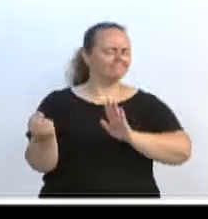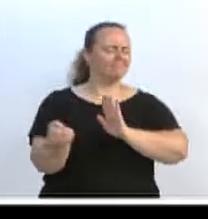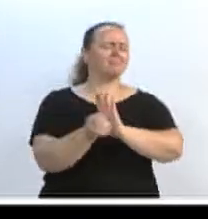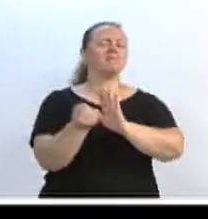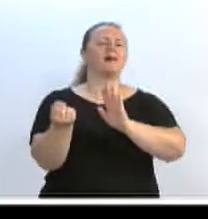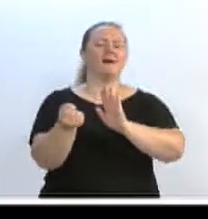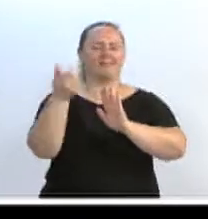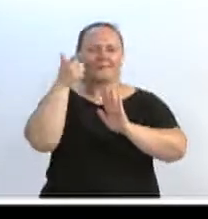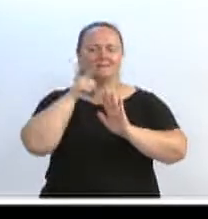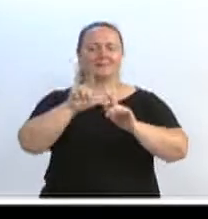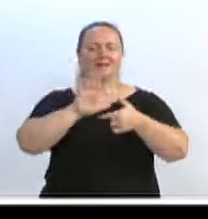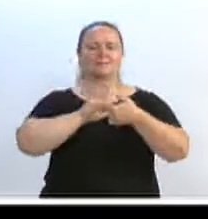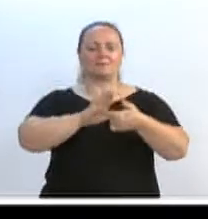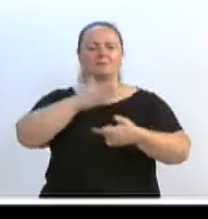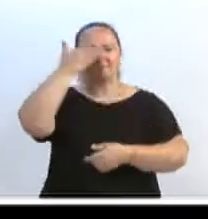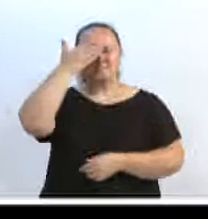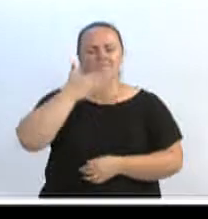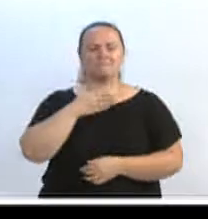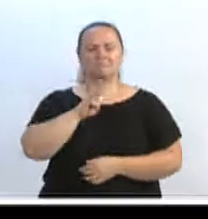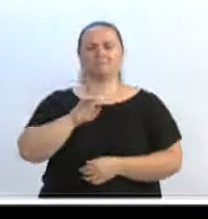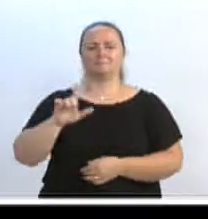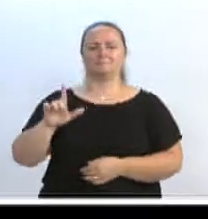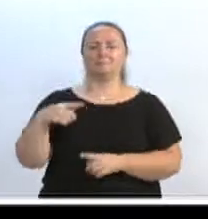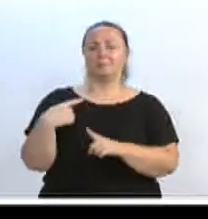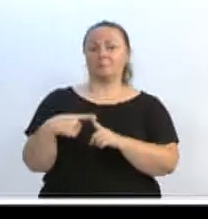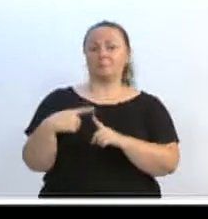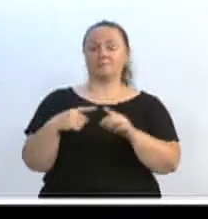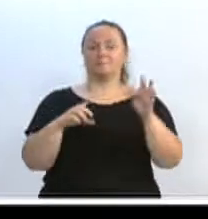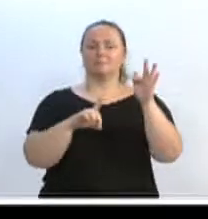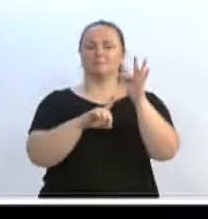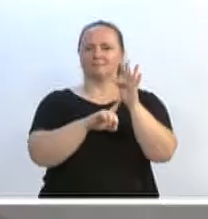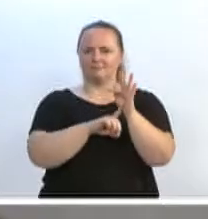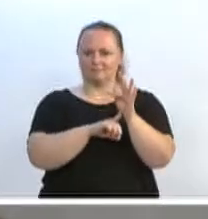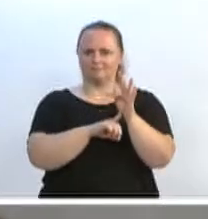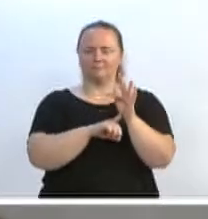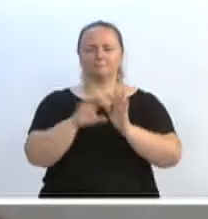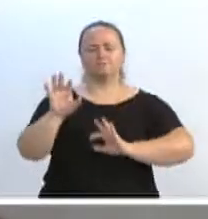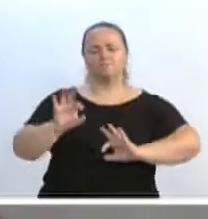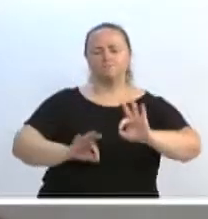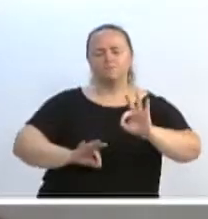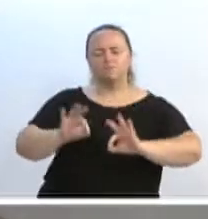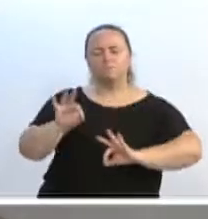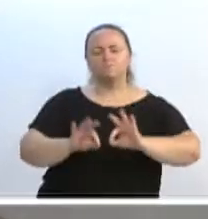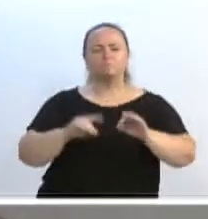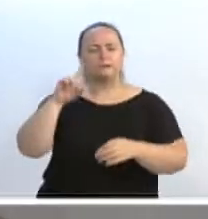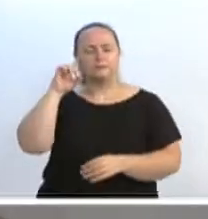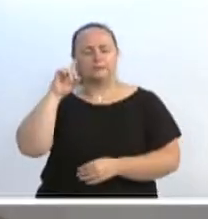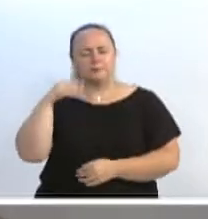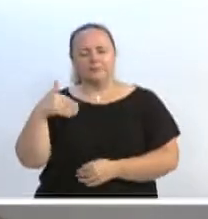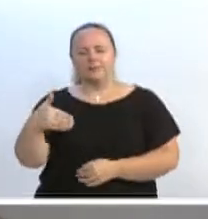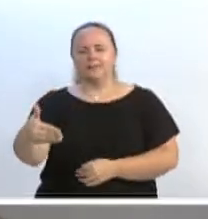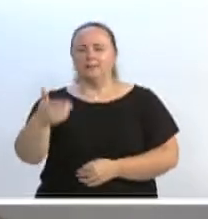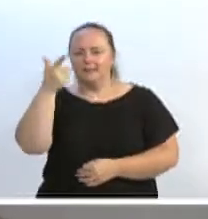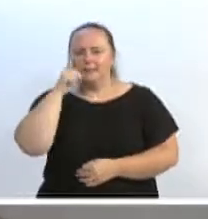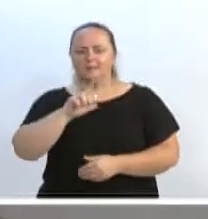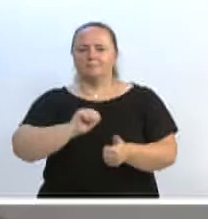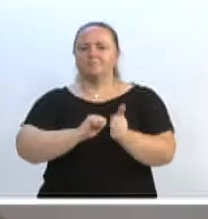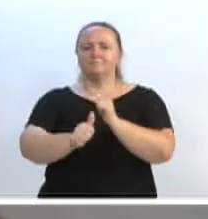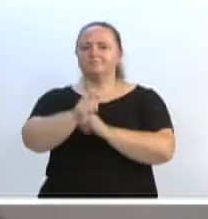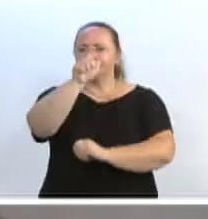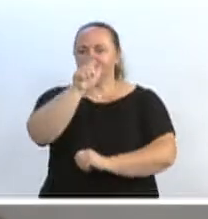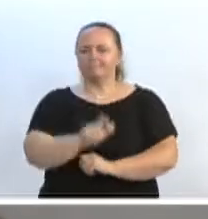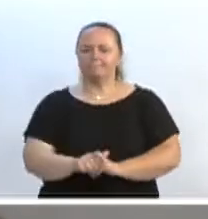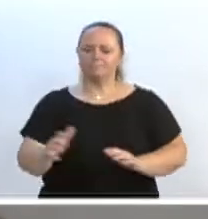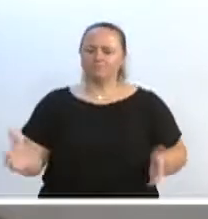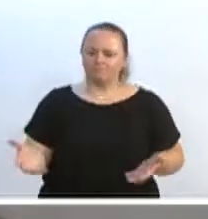quero parabenizar aqui a Fundação Municipal de Esporte, que prepara cada dia mais o nosso atleta, o